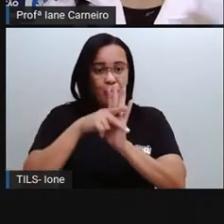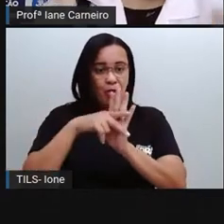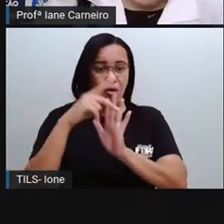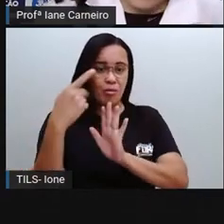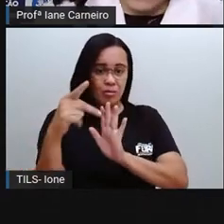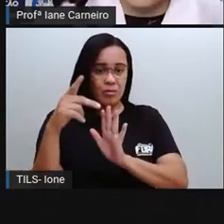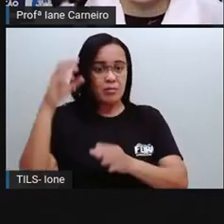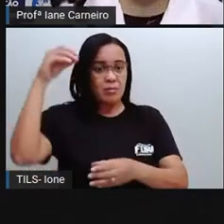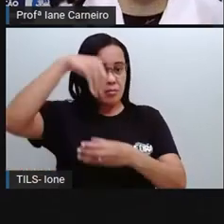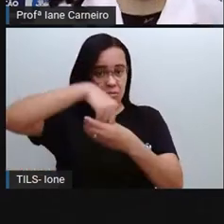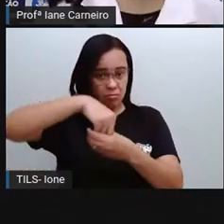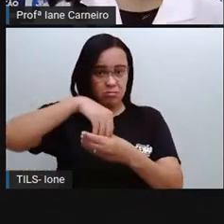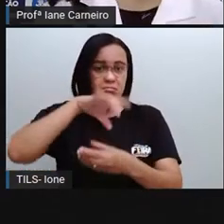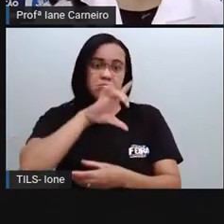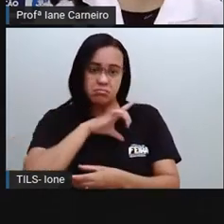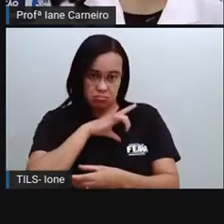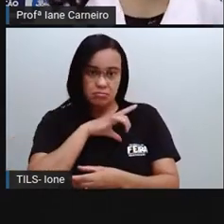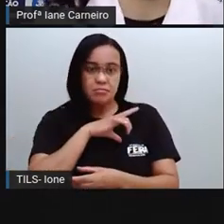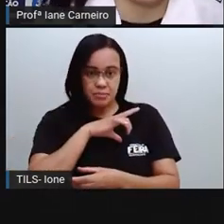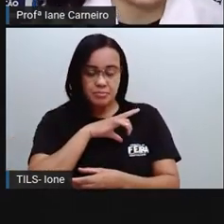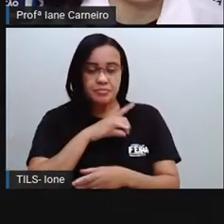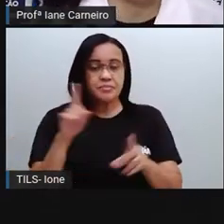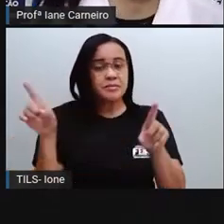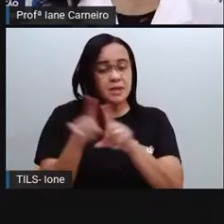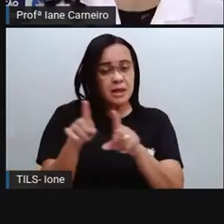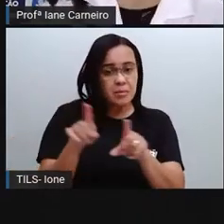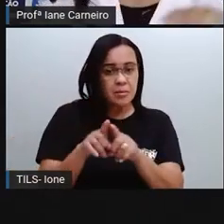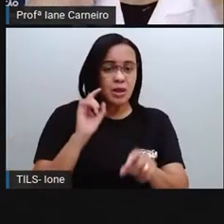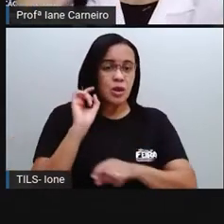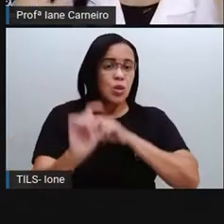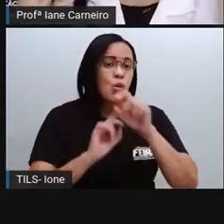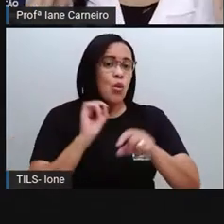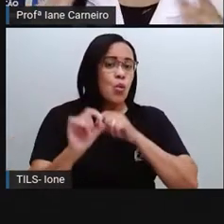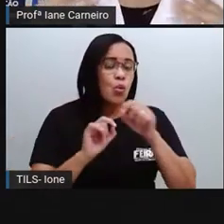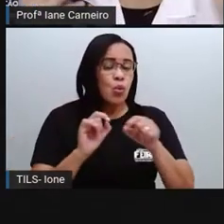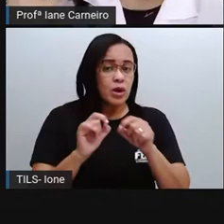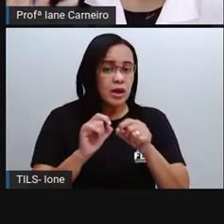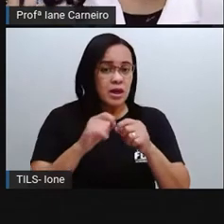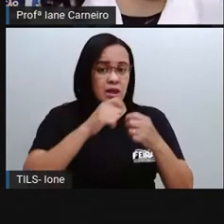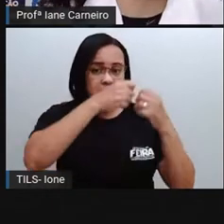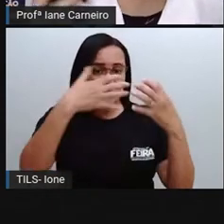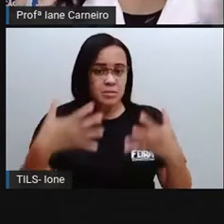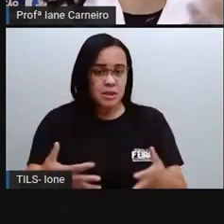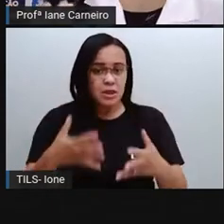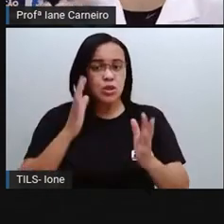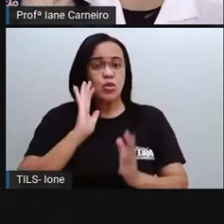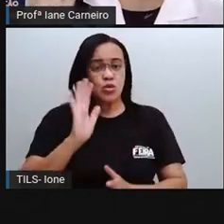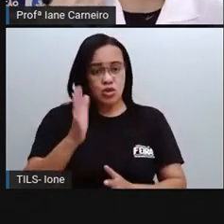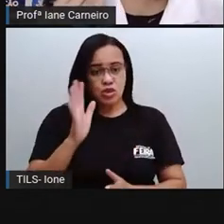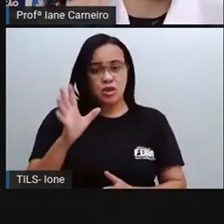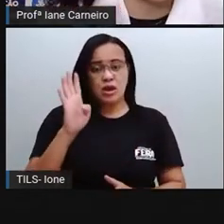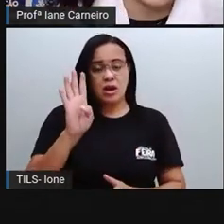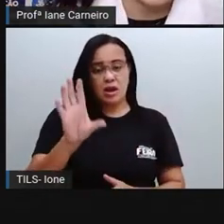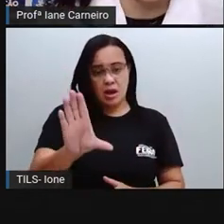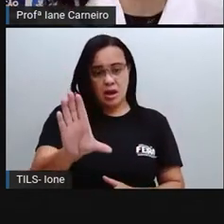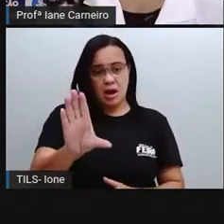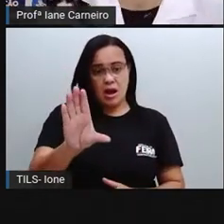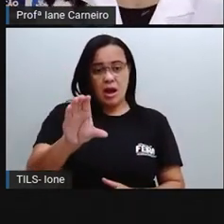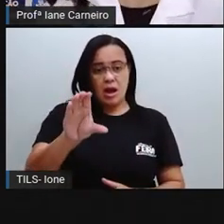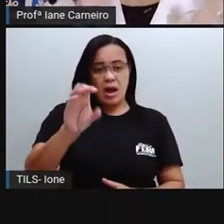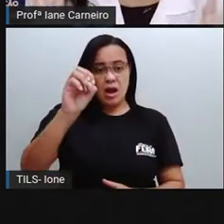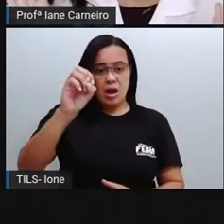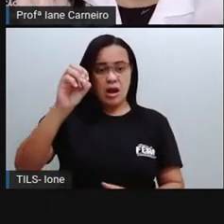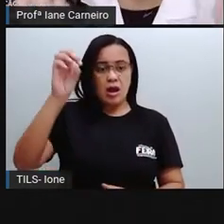né? Nós falamos também sobre a compostagem, né? A gente, a PRO confeccionou junto com vocês uma composteira